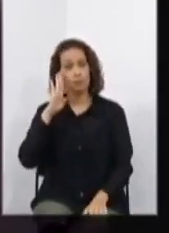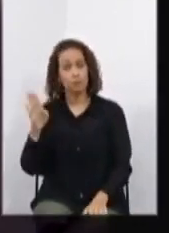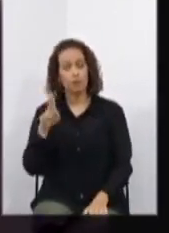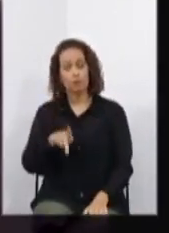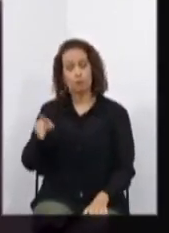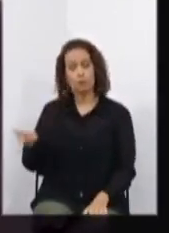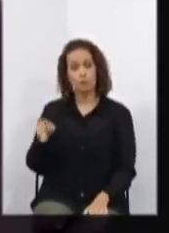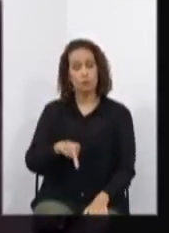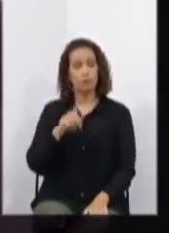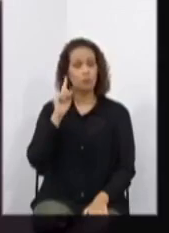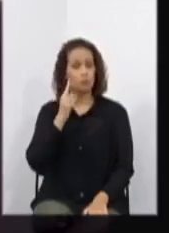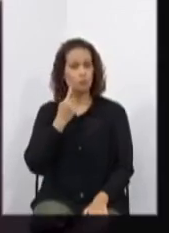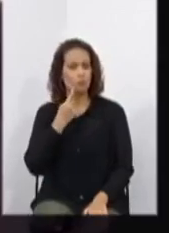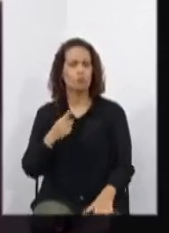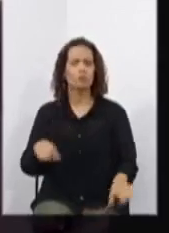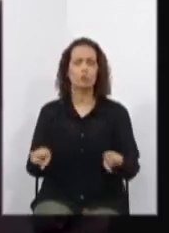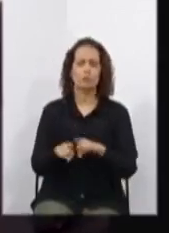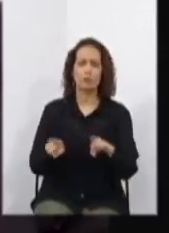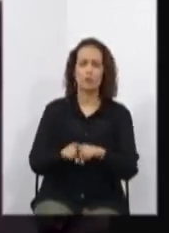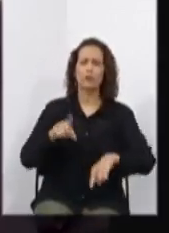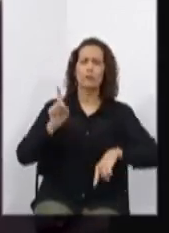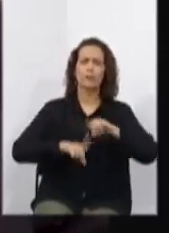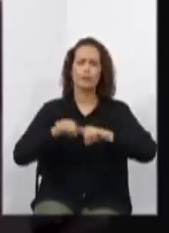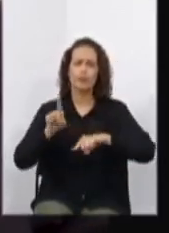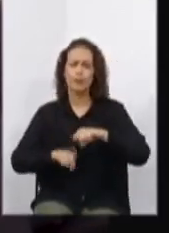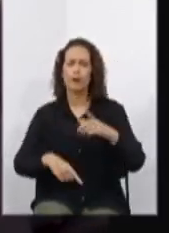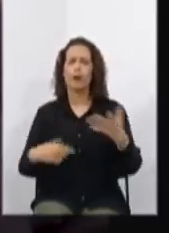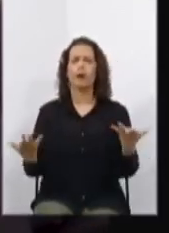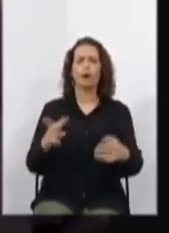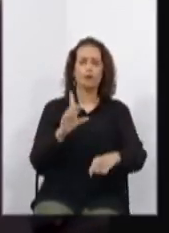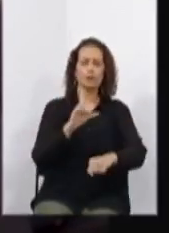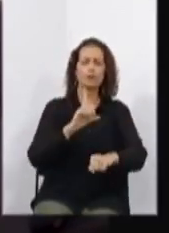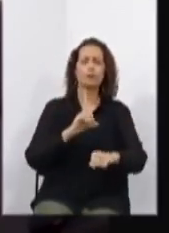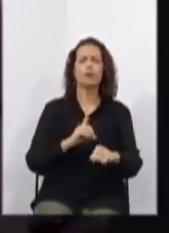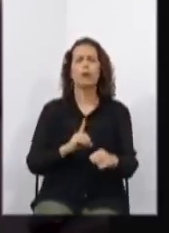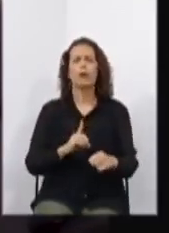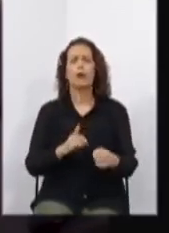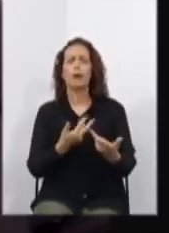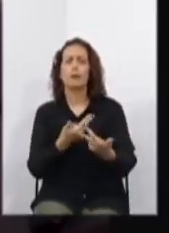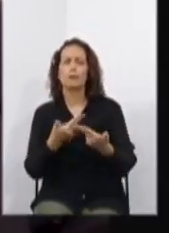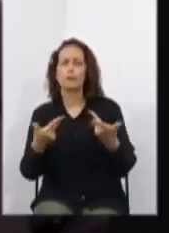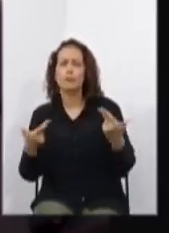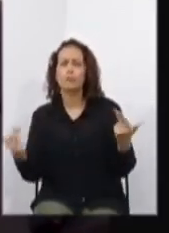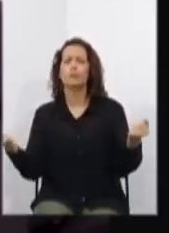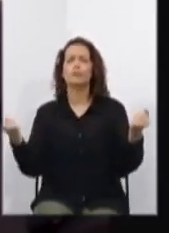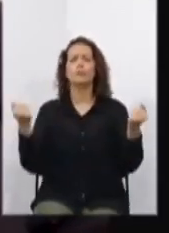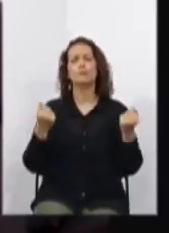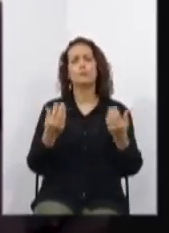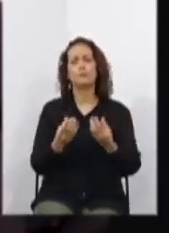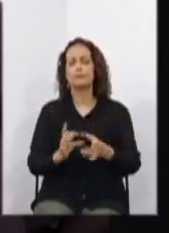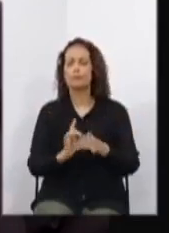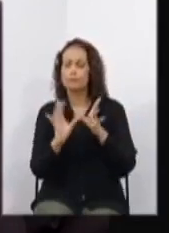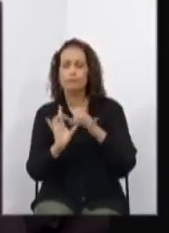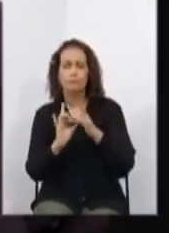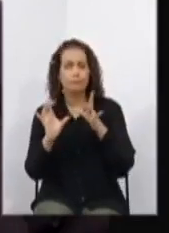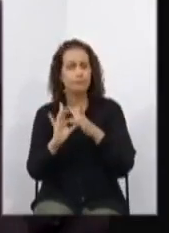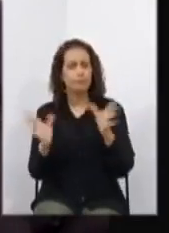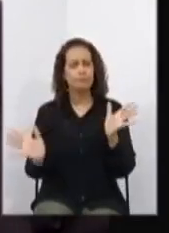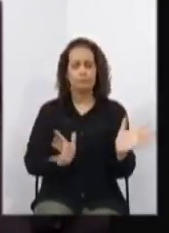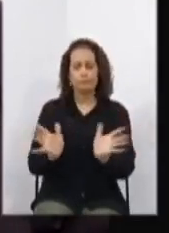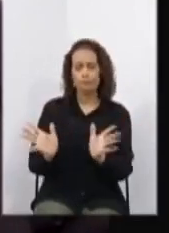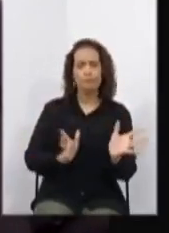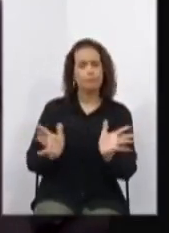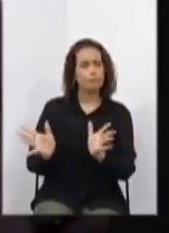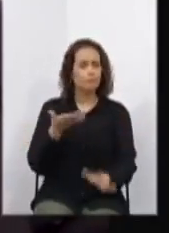equipamentos, recursos didáticos e tecnologias que viabilizem o acesso à comunicação,